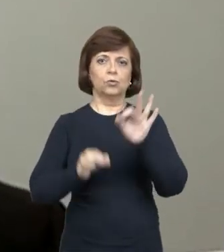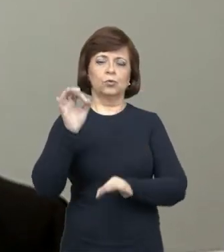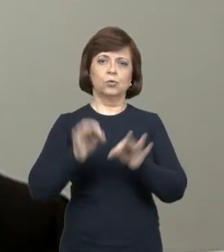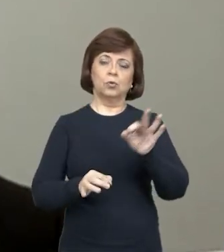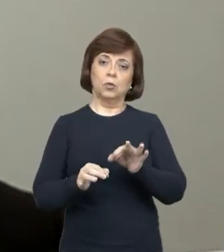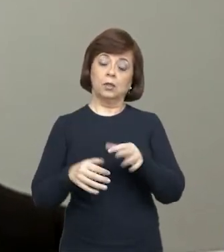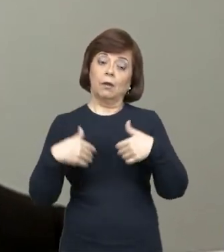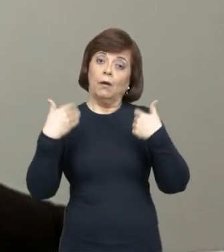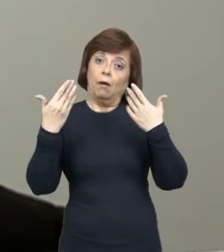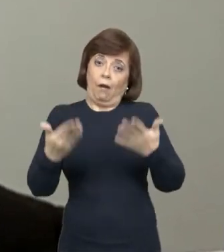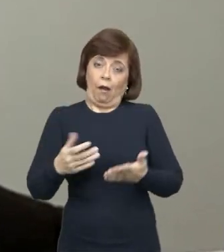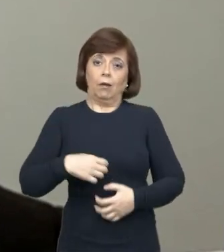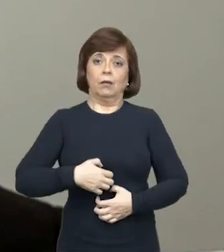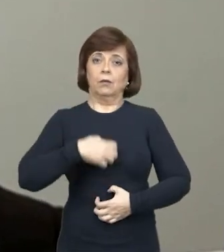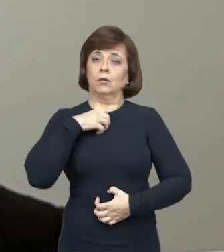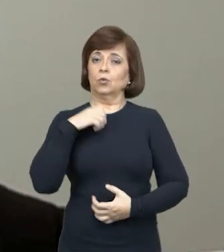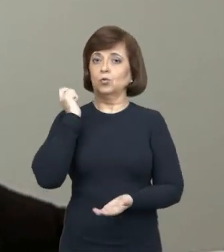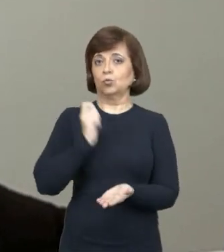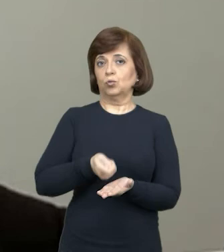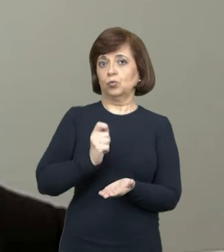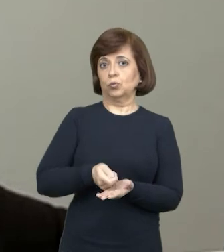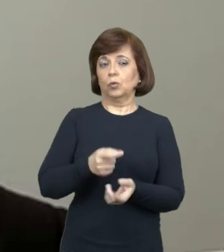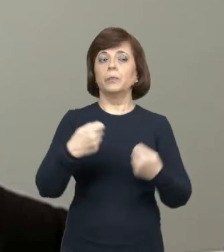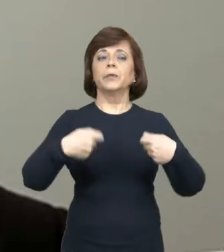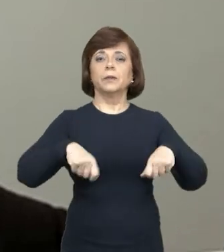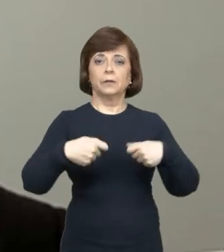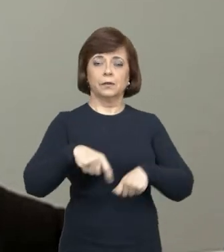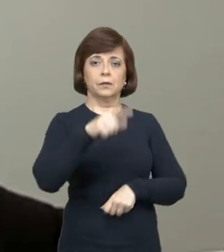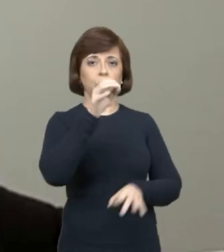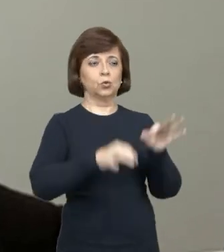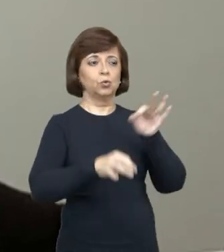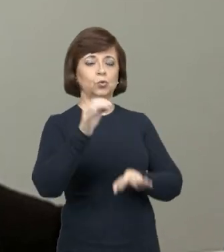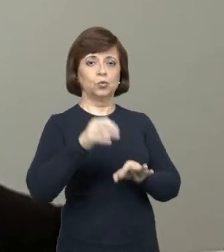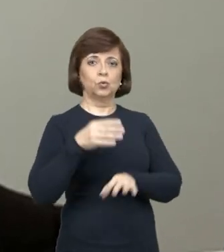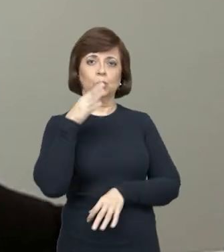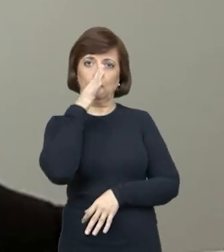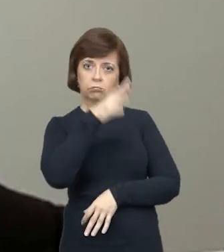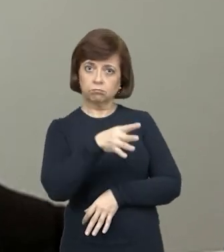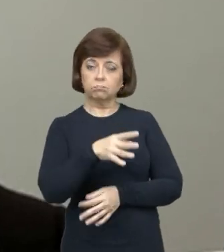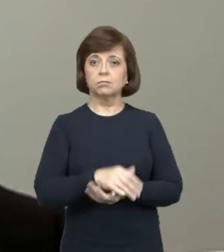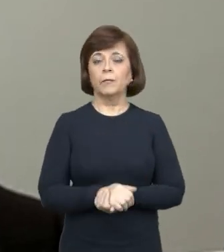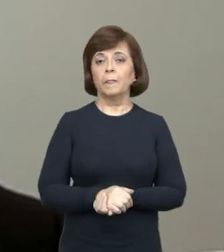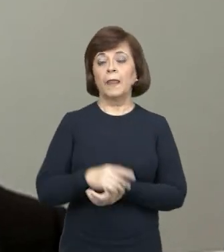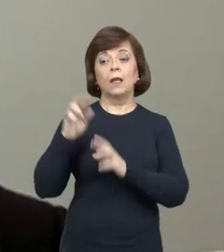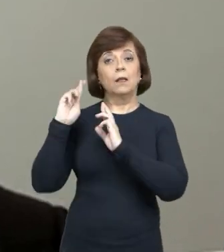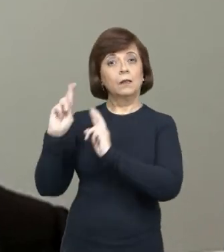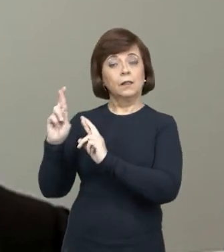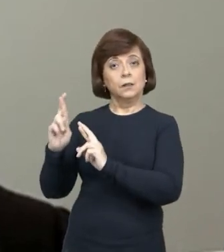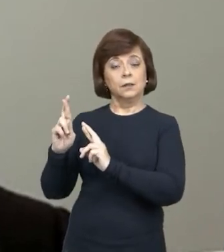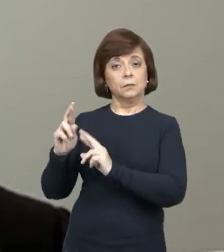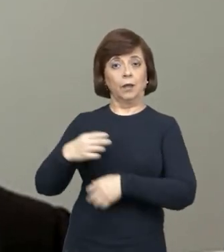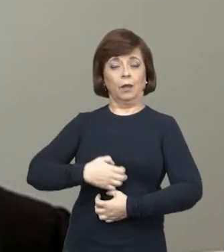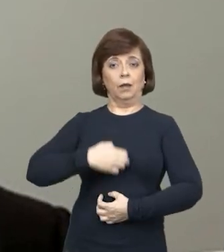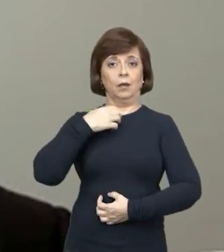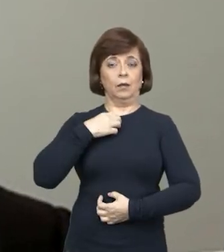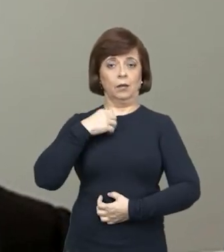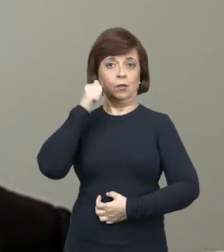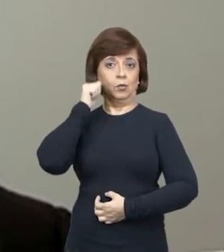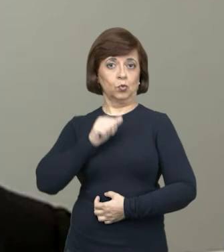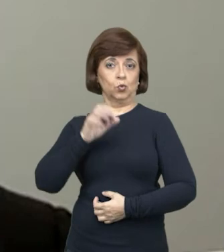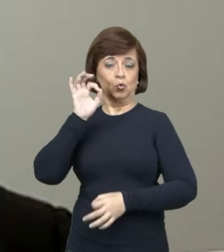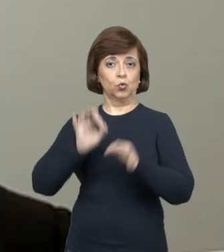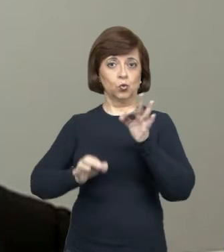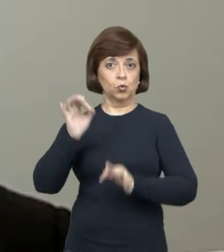terá que julgar essa impugnação na execução do Estado do Rio de Janeiro. A gente espera, a própria juíza já sinalizou